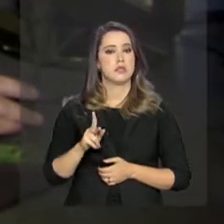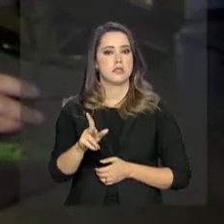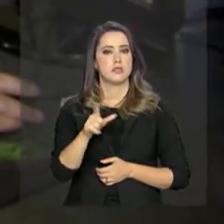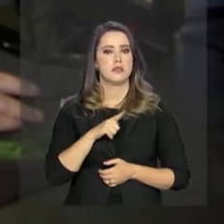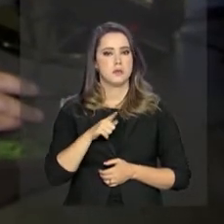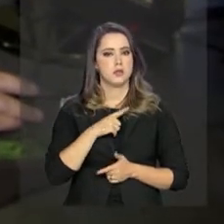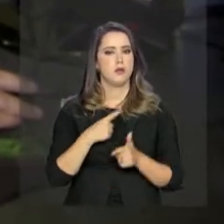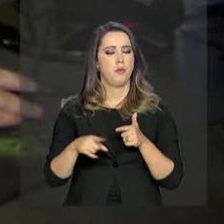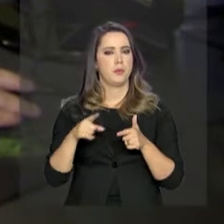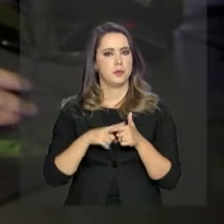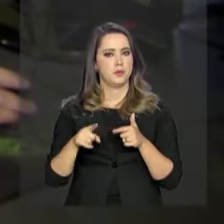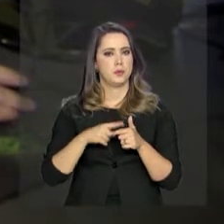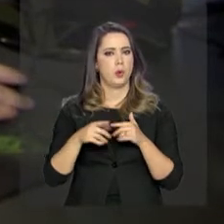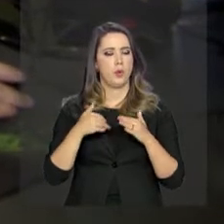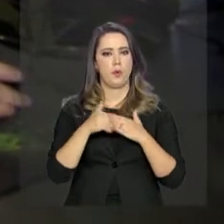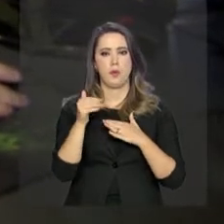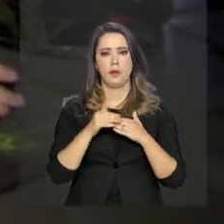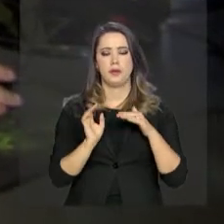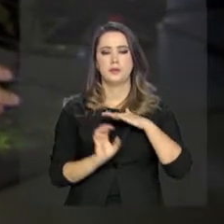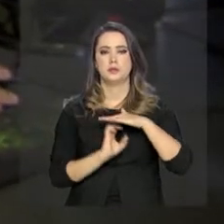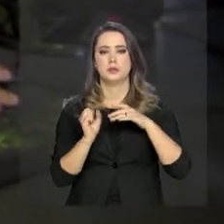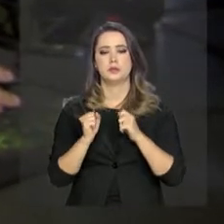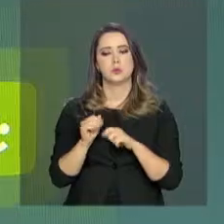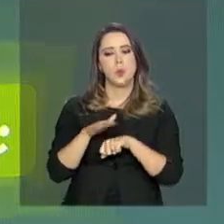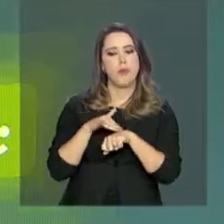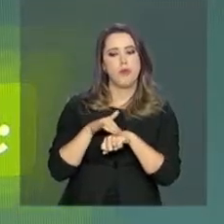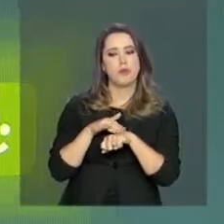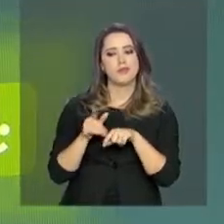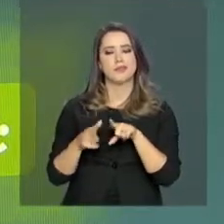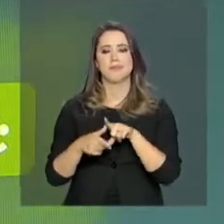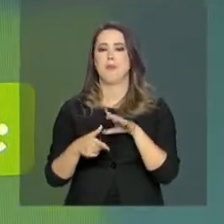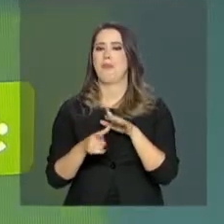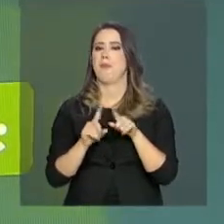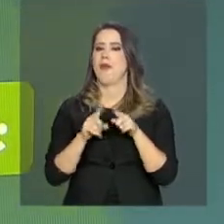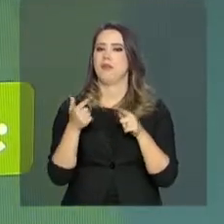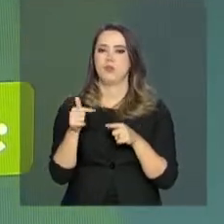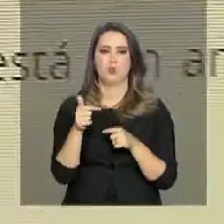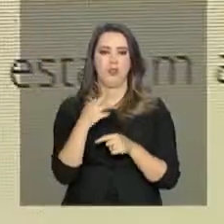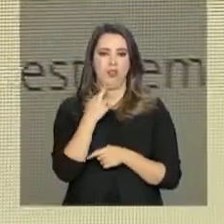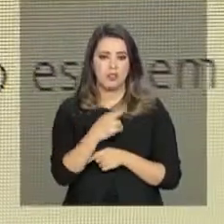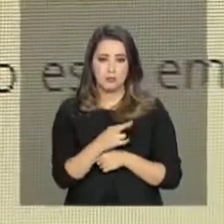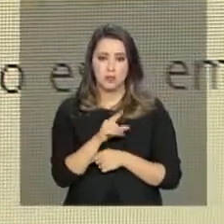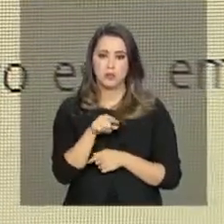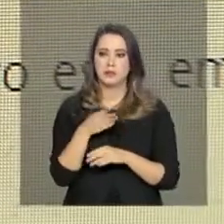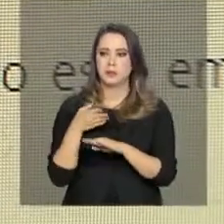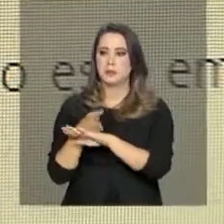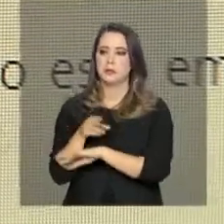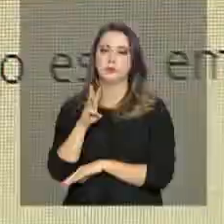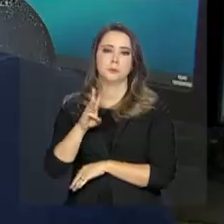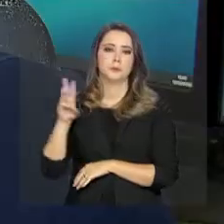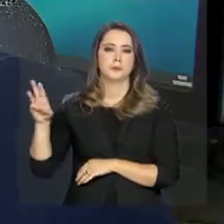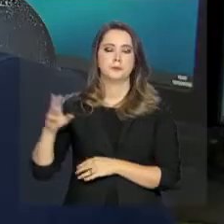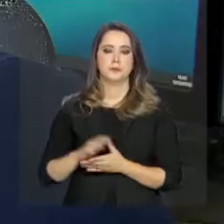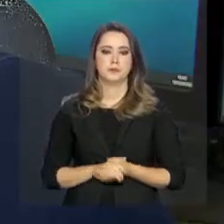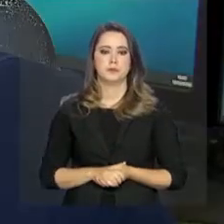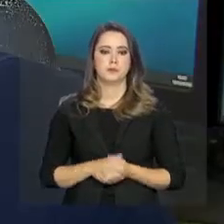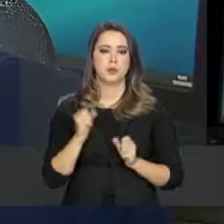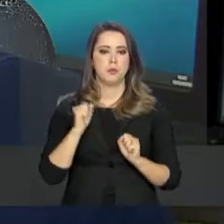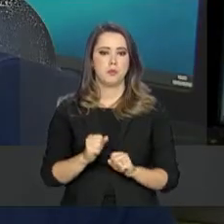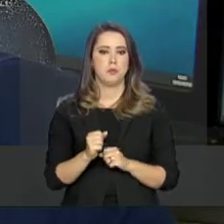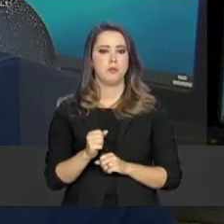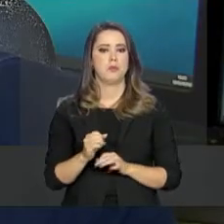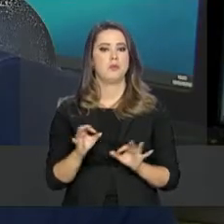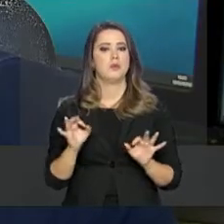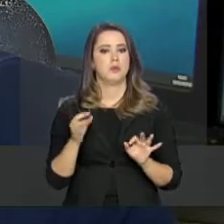que ele tem um problema com alguma empresa, tenta negociar. Mas se a situação não é resolvida, recorre à plataforma. Dá para resolver bastante